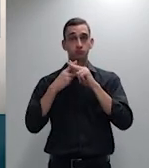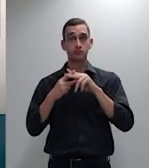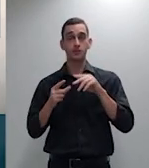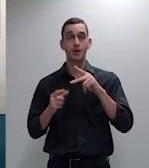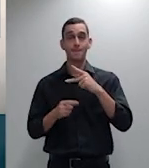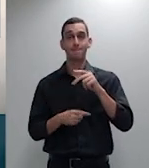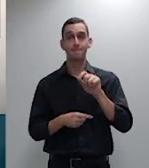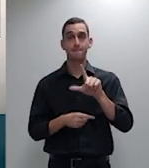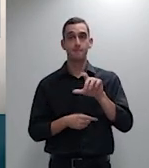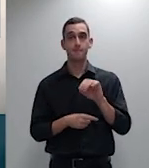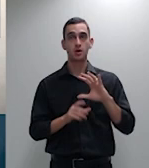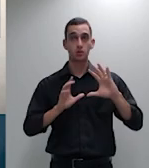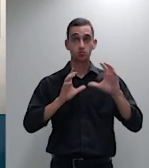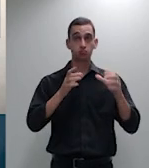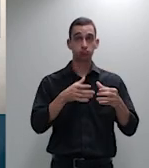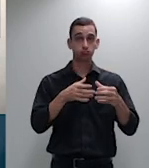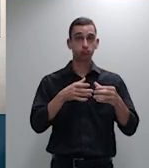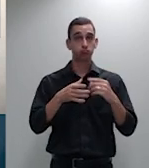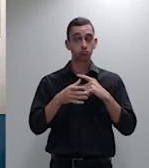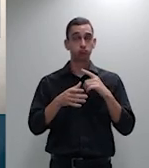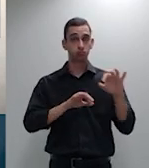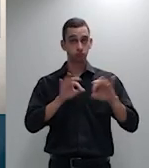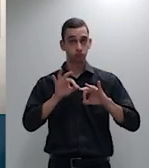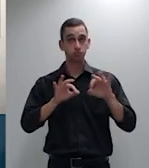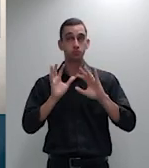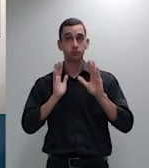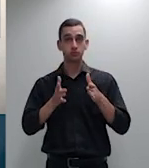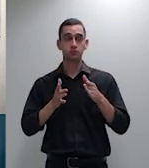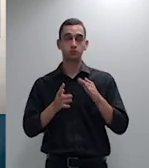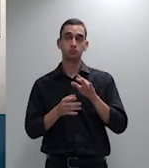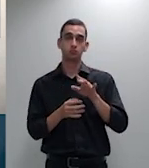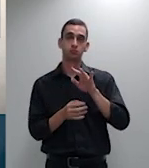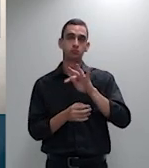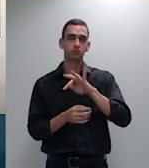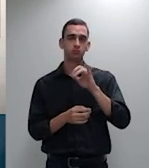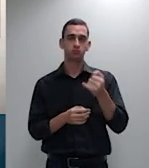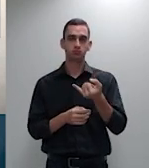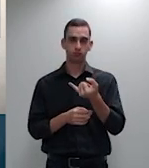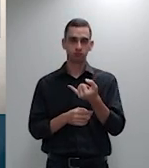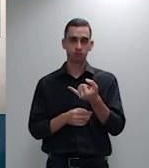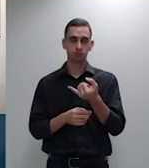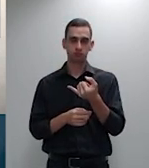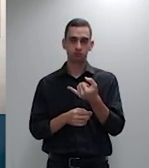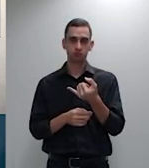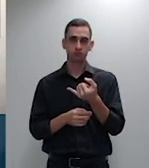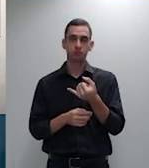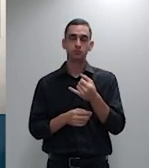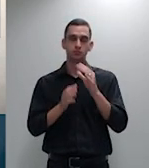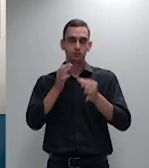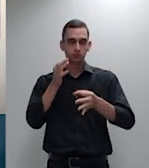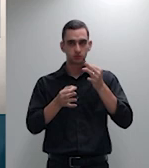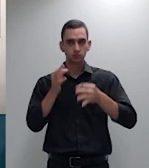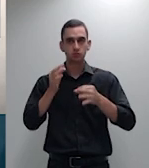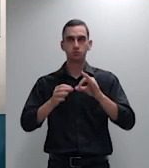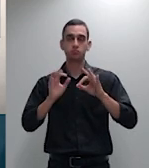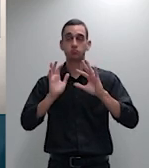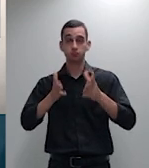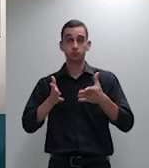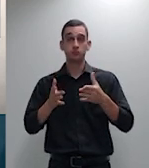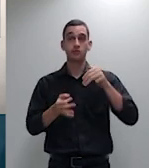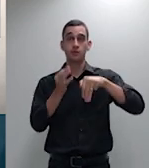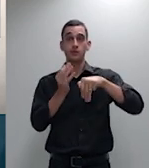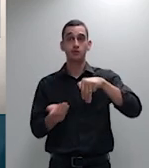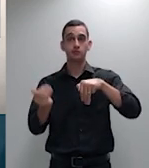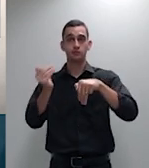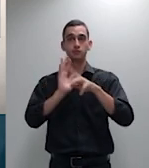Tribunal de Contas da União durante tomada de contas relatoria do ministro Benjamin Zimbler tendo-se apontado o